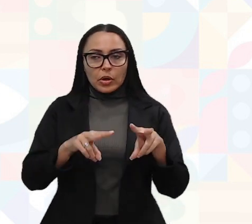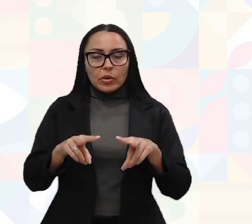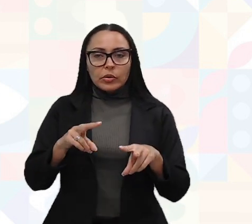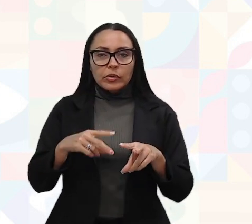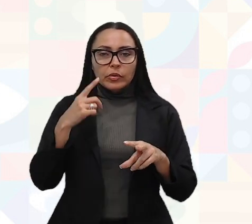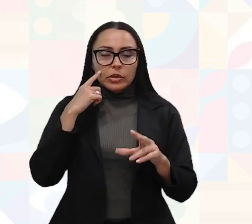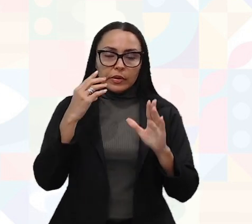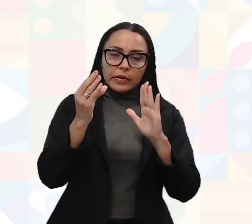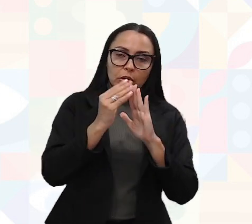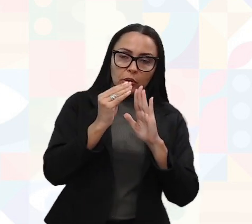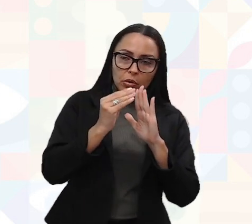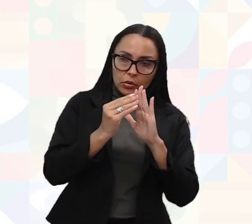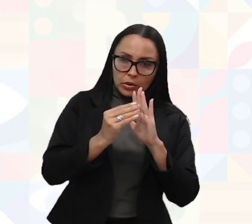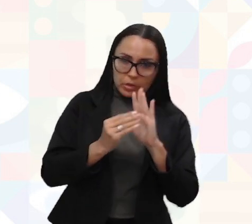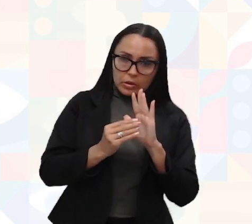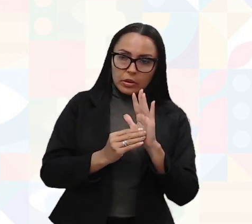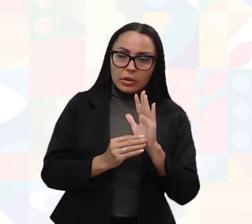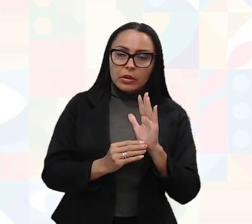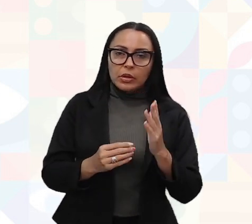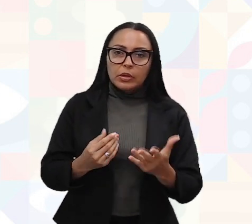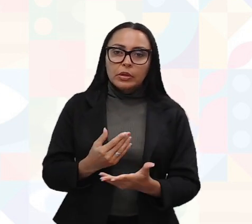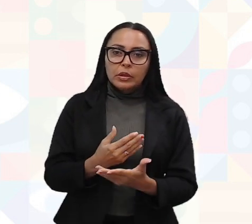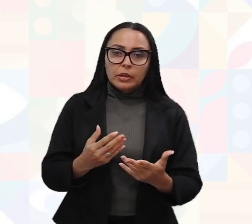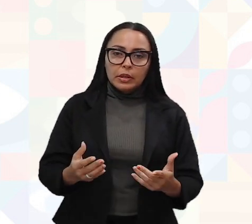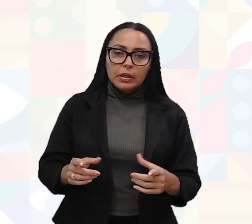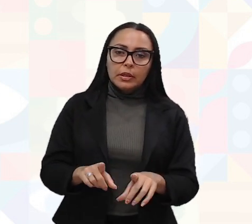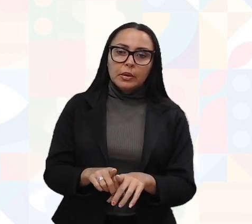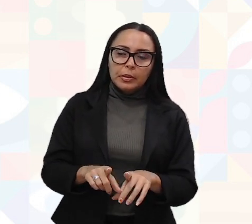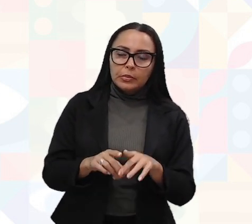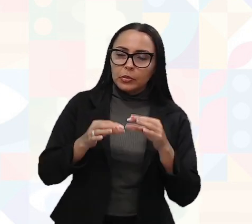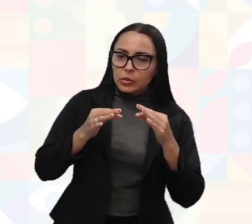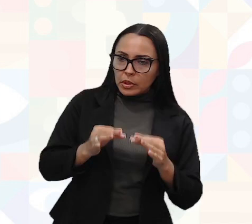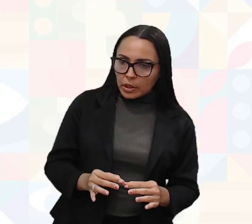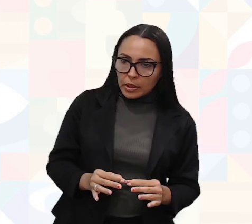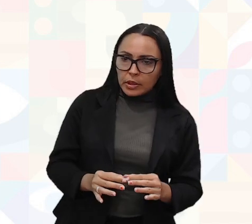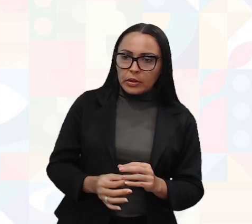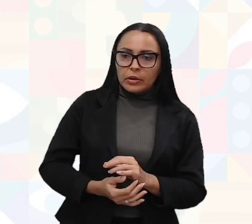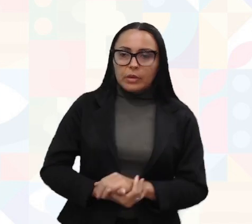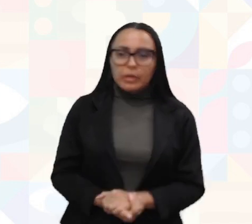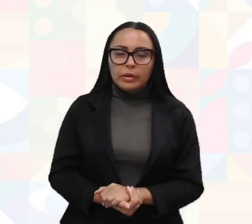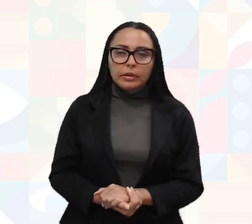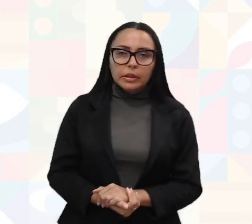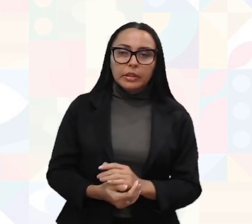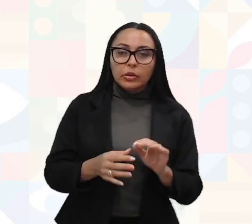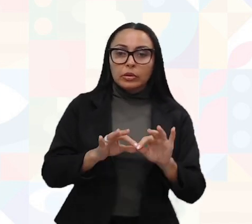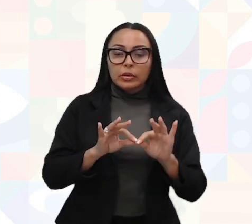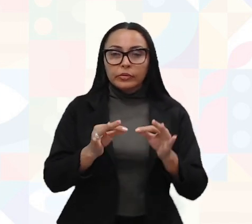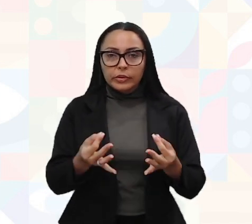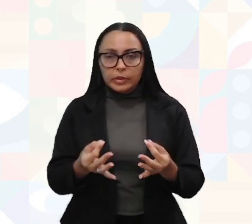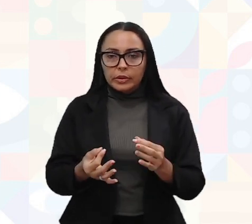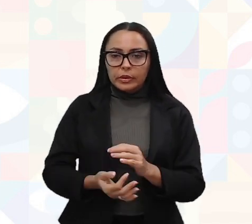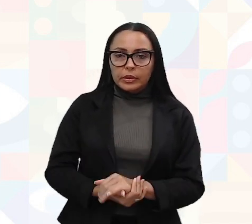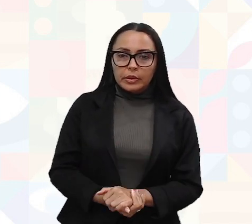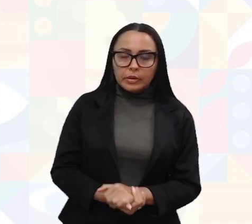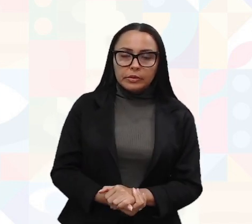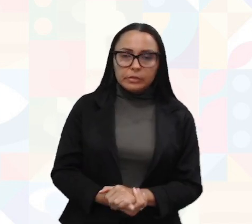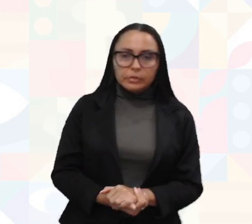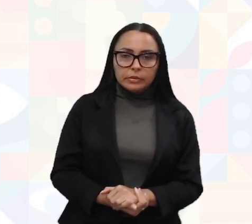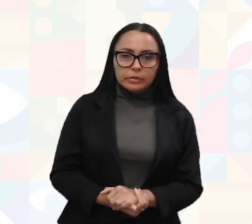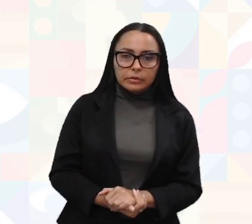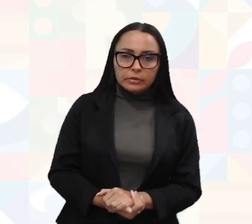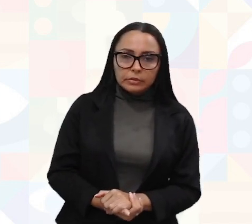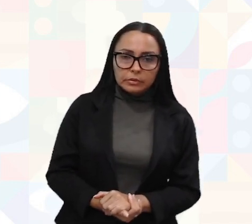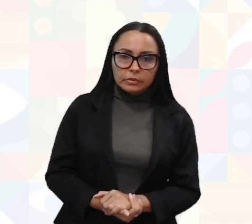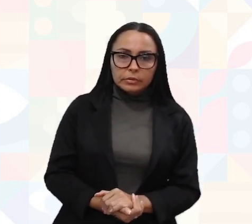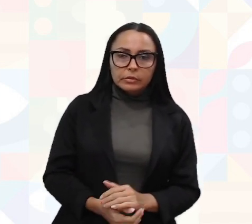colocando lá os móveis, as minárias, tudo bem direitinho que se torna bem simples para o cliente. Agora os itens